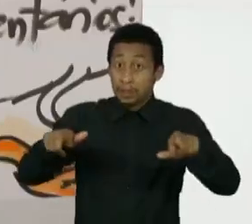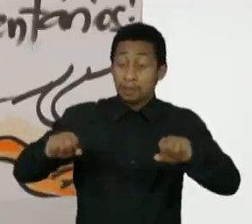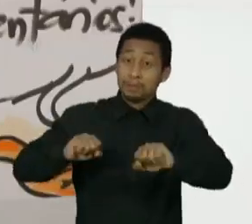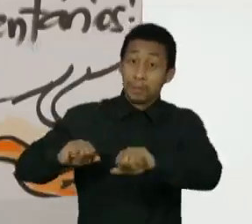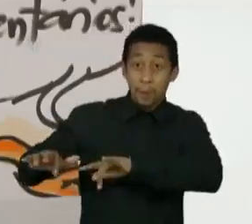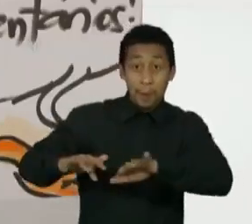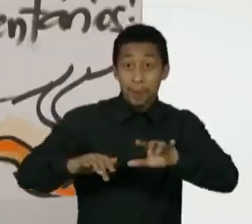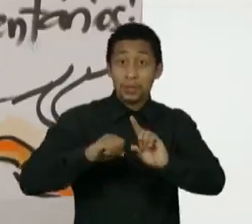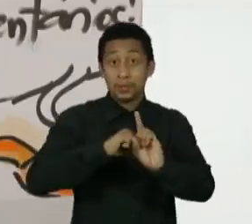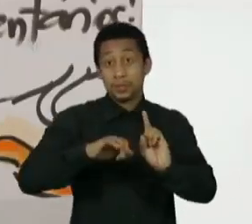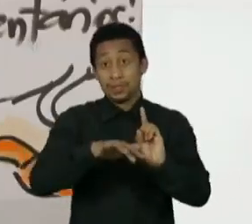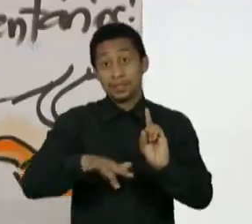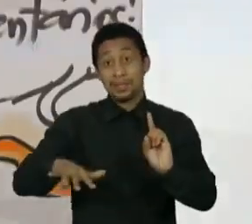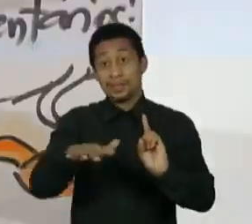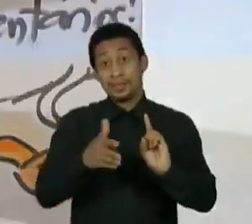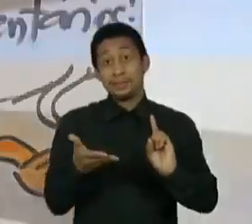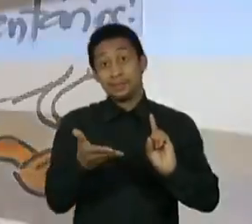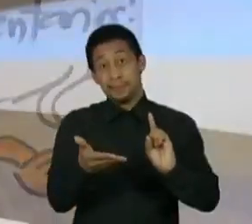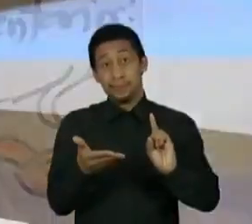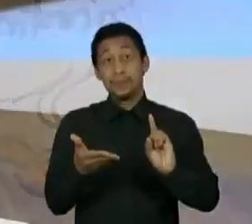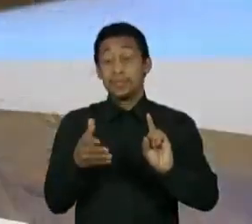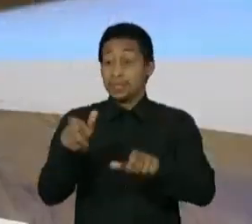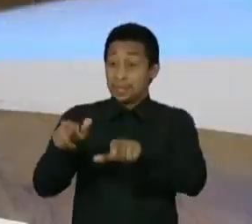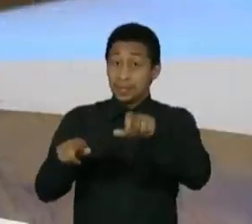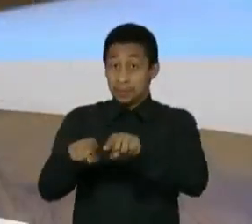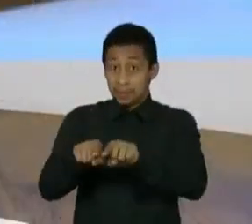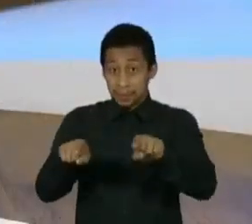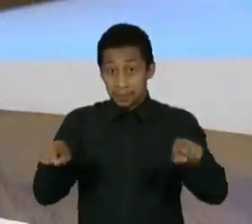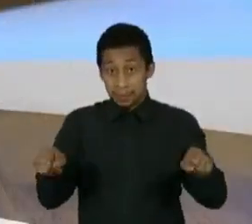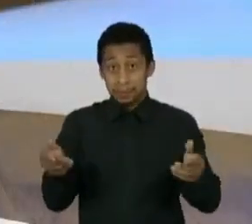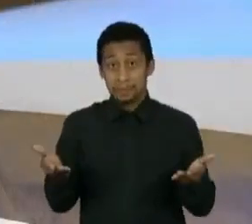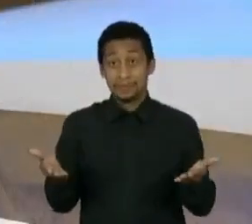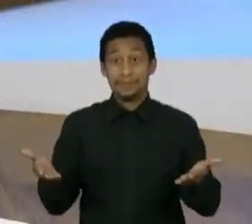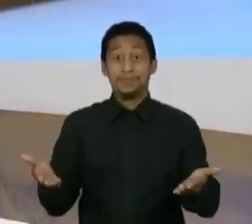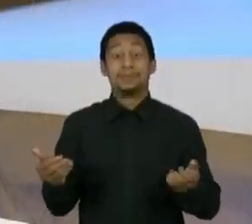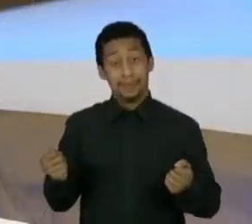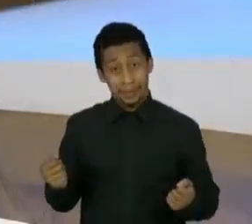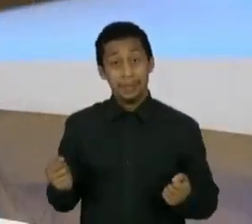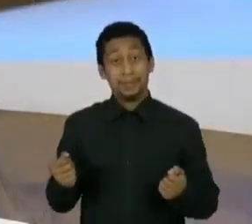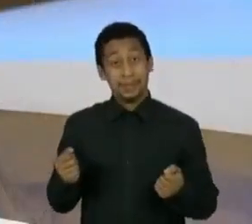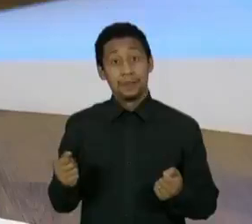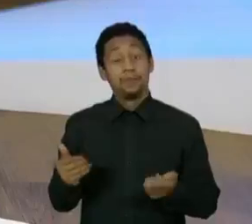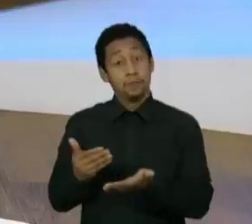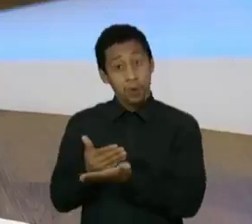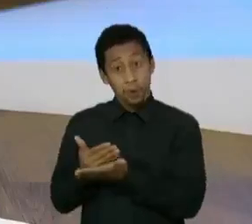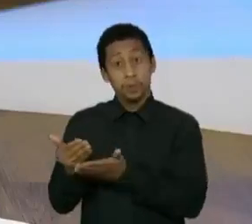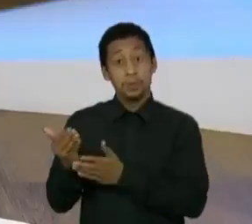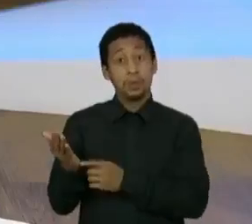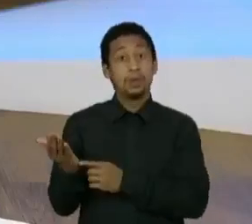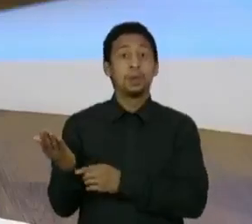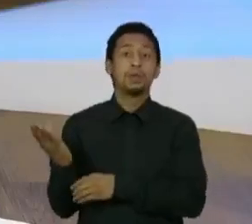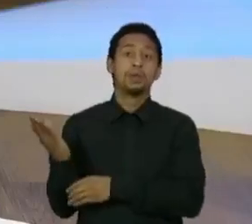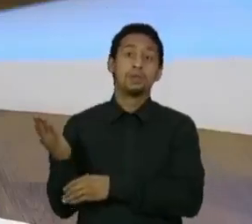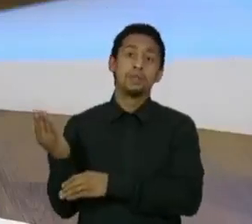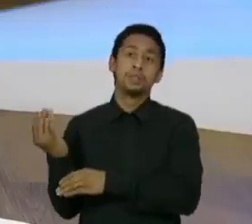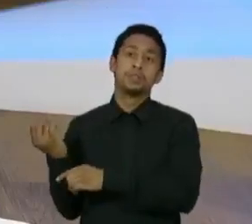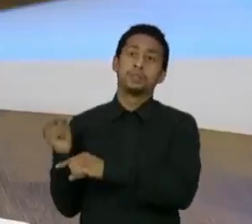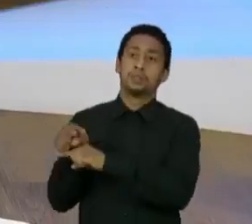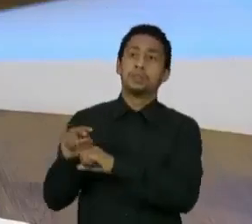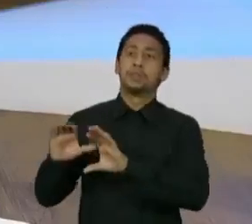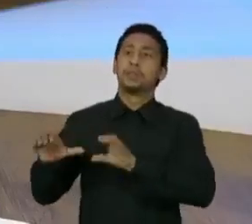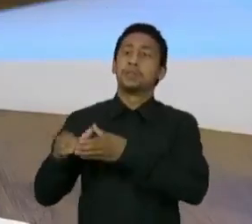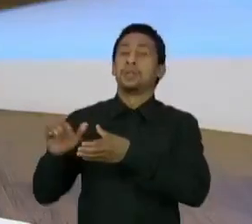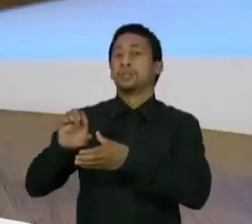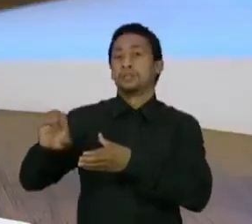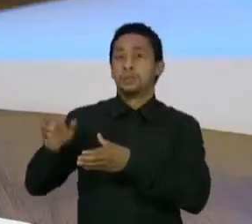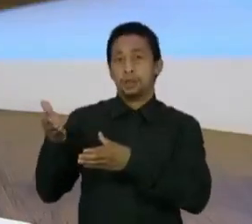movimentos sociais, é essa gente que vai compor essa nova esquerda e que vai levar Lula,